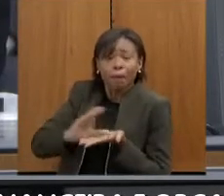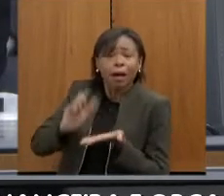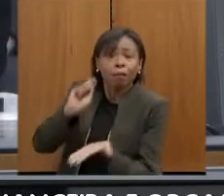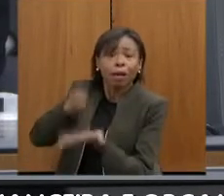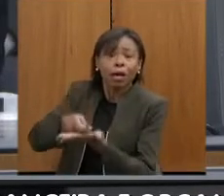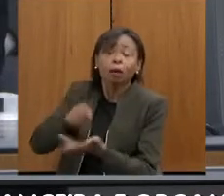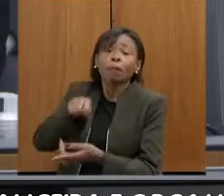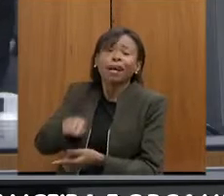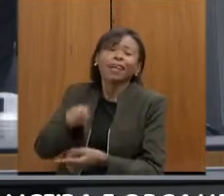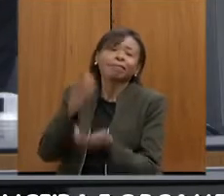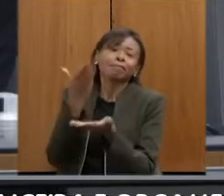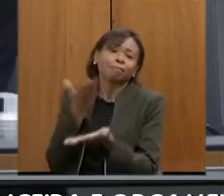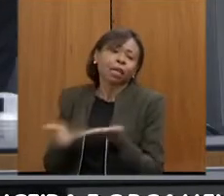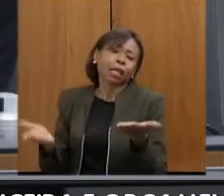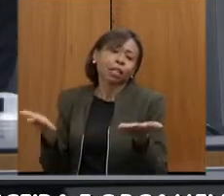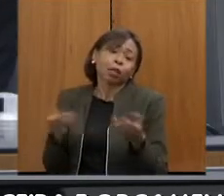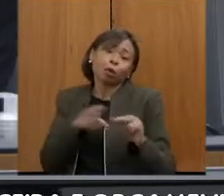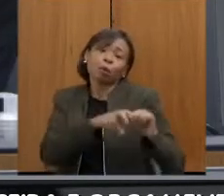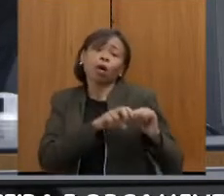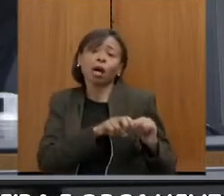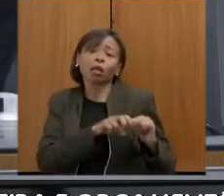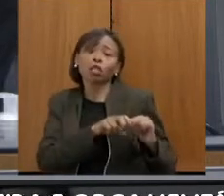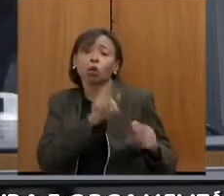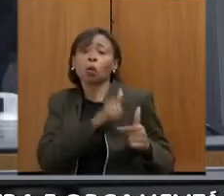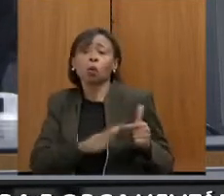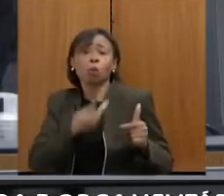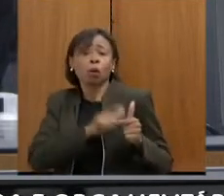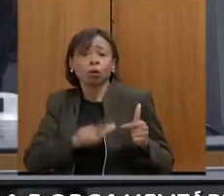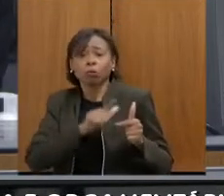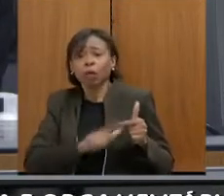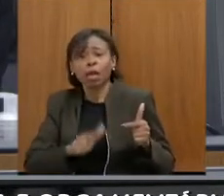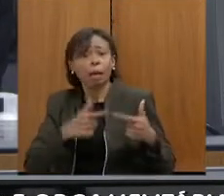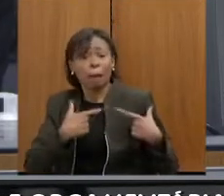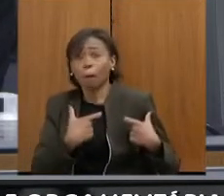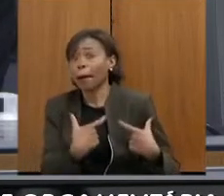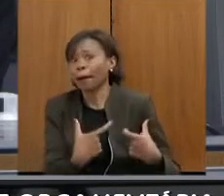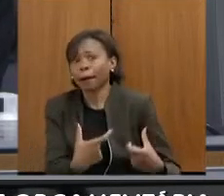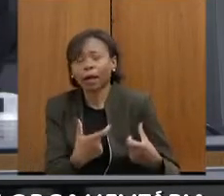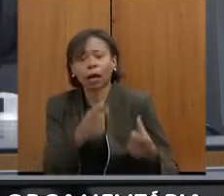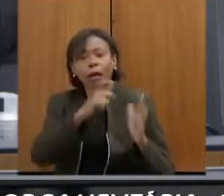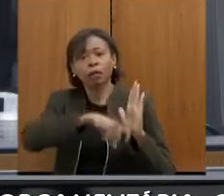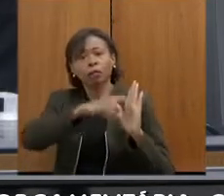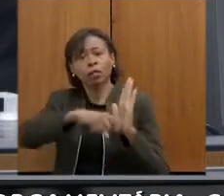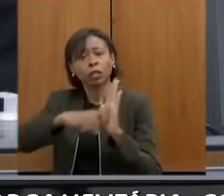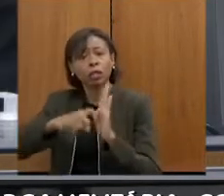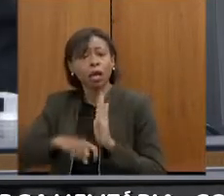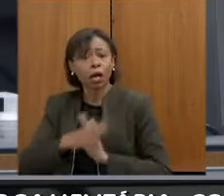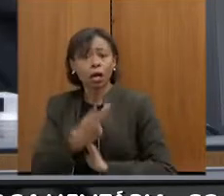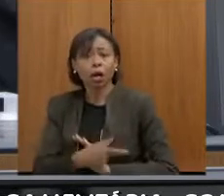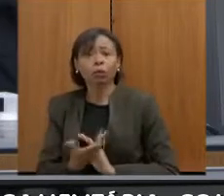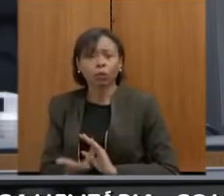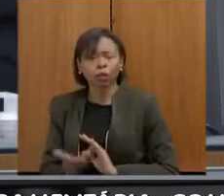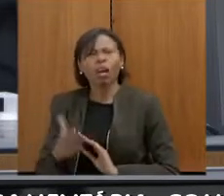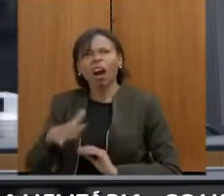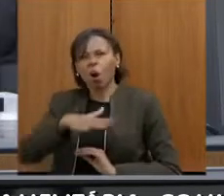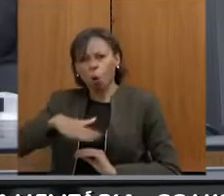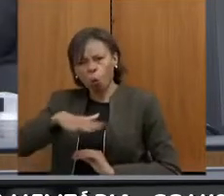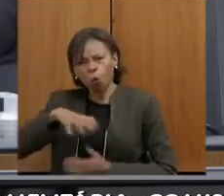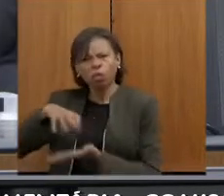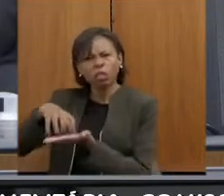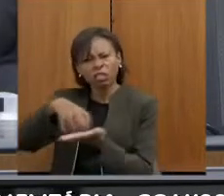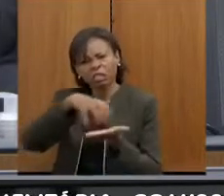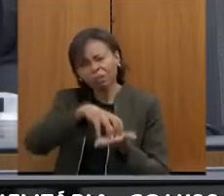em função de uma guerra fiscal. E aqui a gente tem que, lógico, diferenciar, você tem setores mais